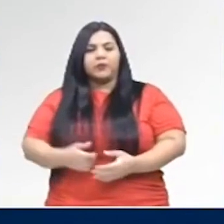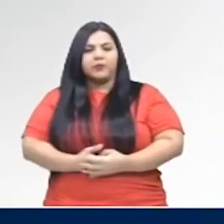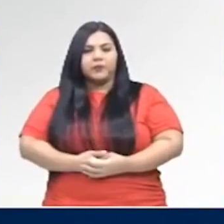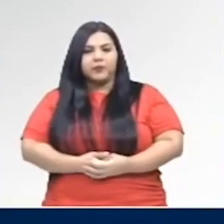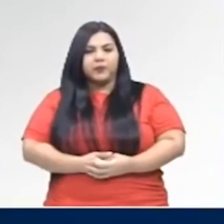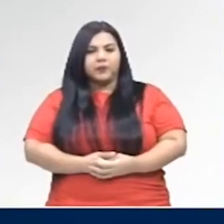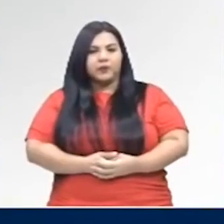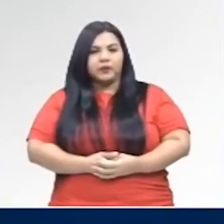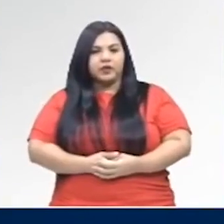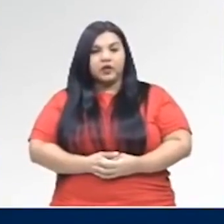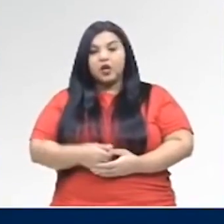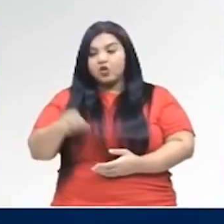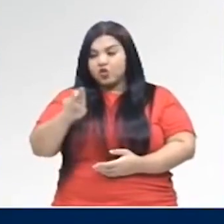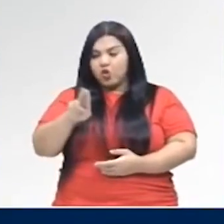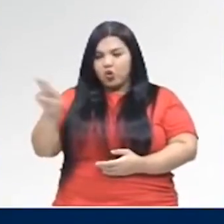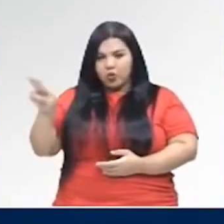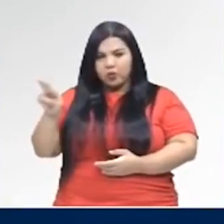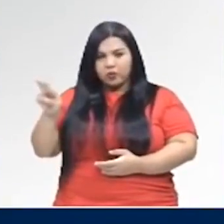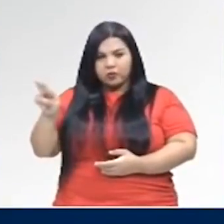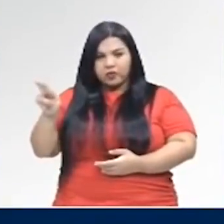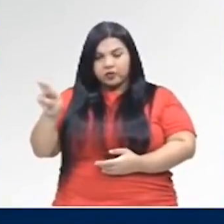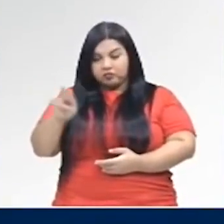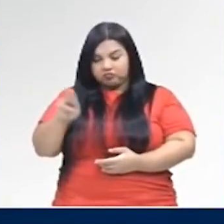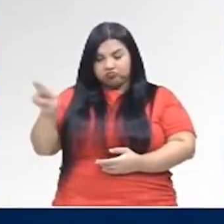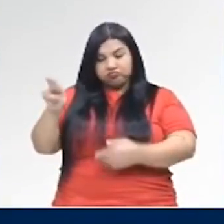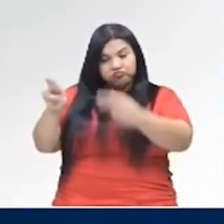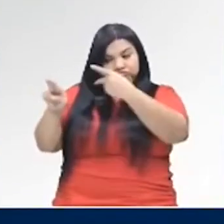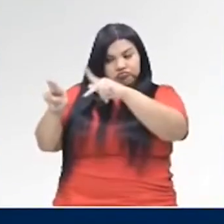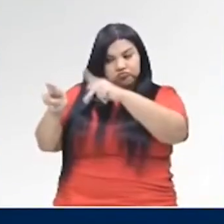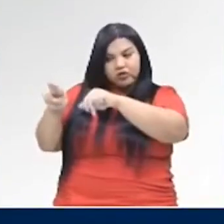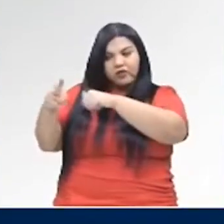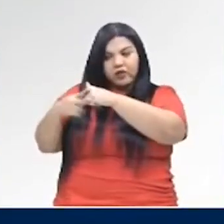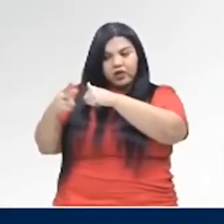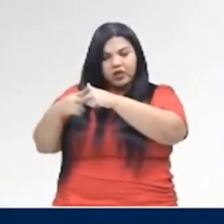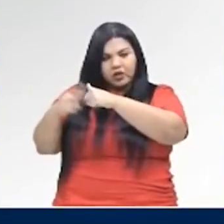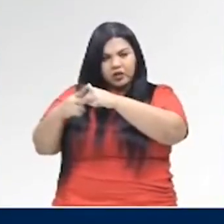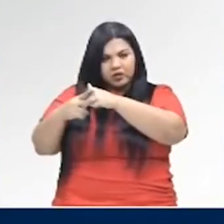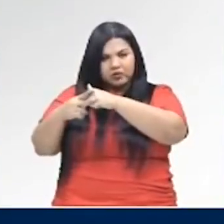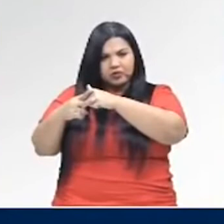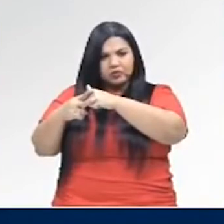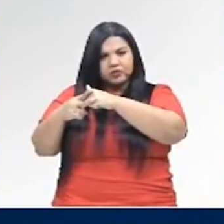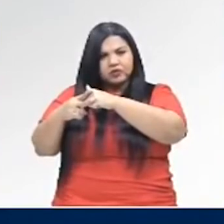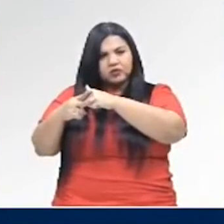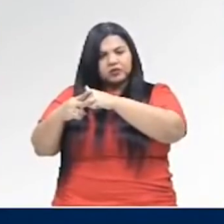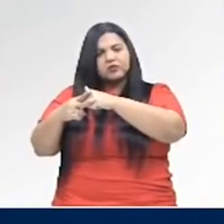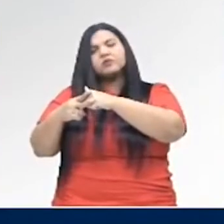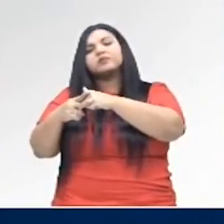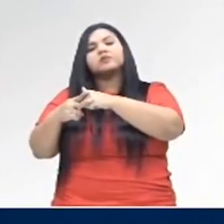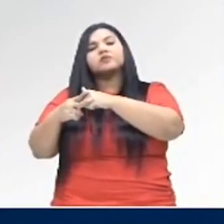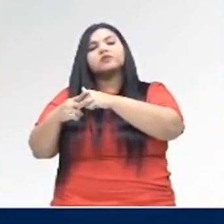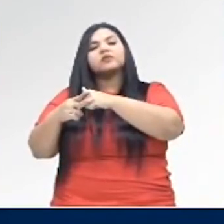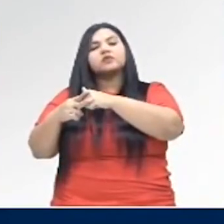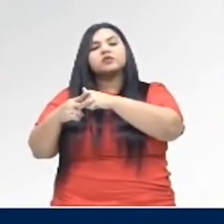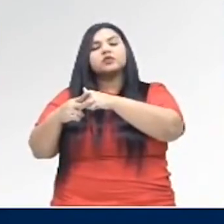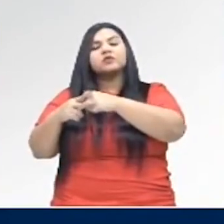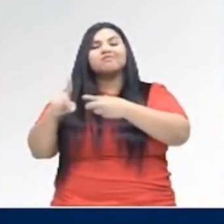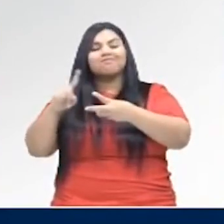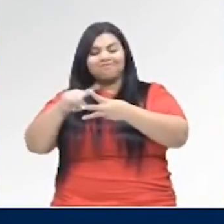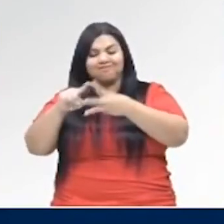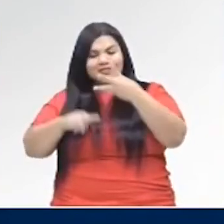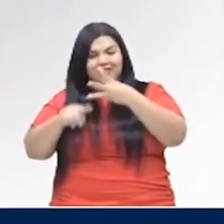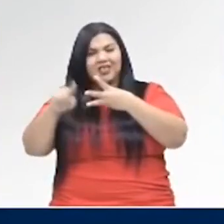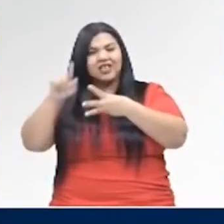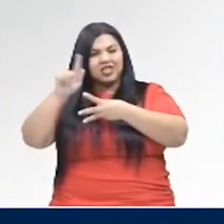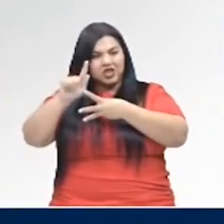O nome do verbo, quando ele estiver no infinitivo, impessoal. E no gerúndio e no participio,